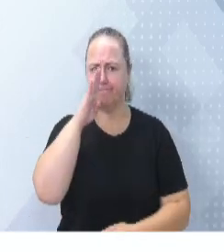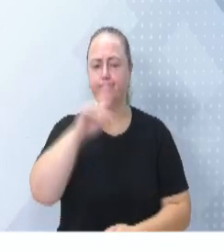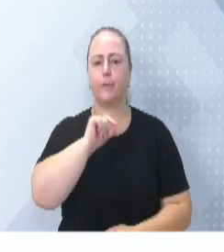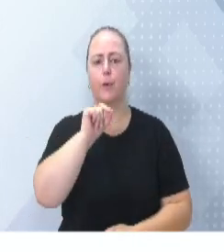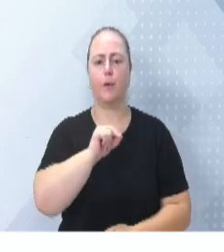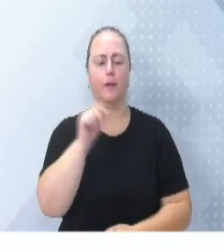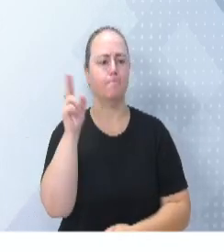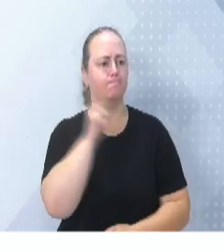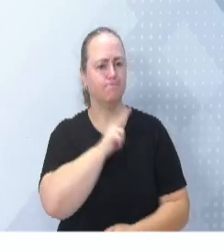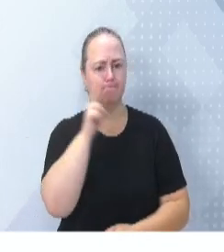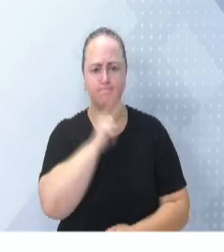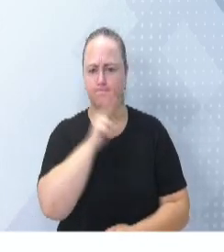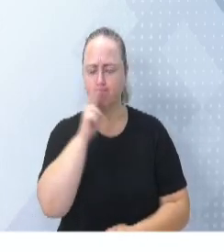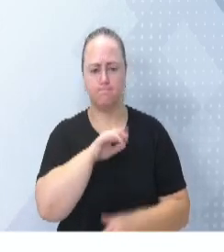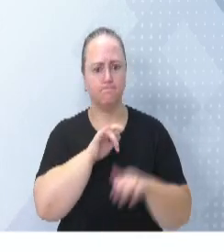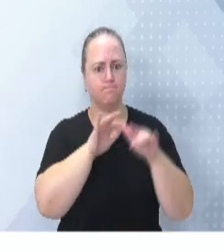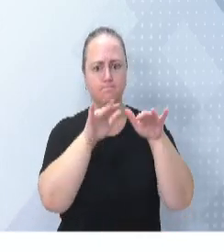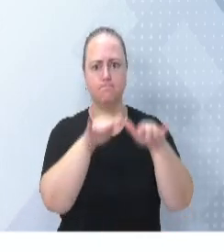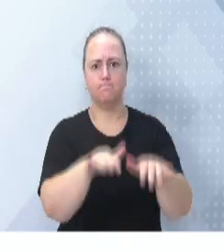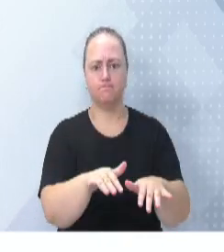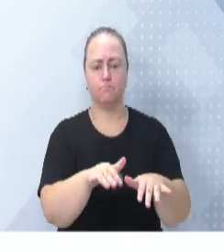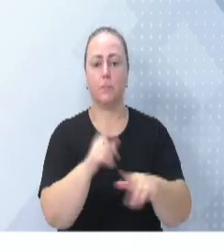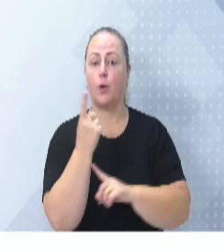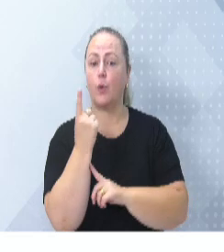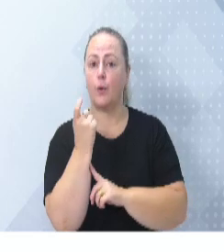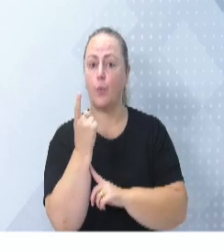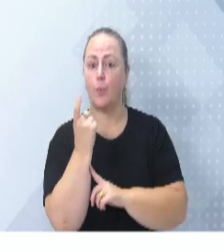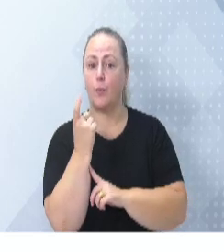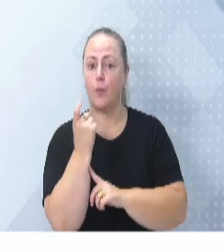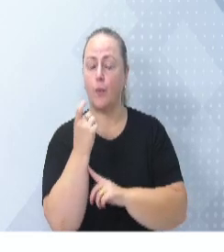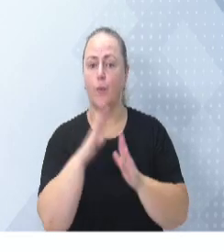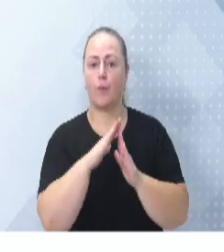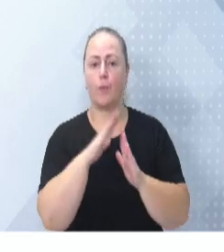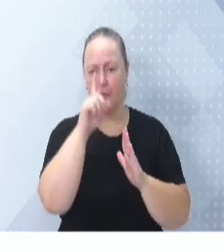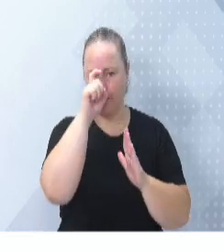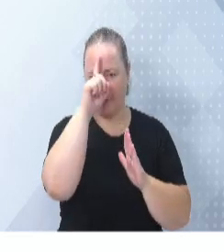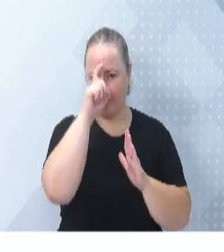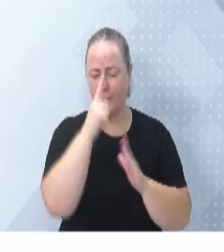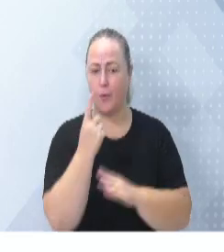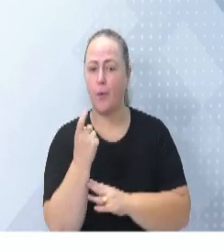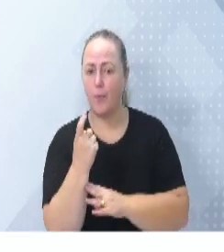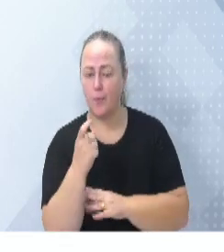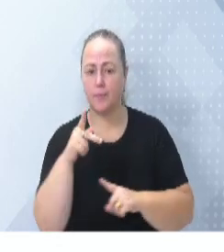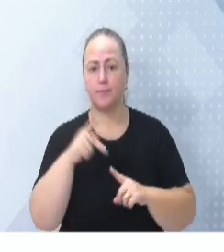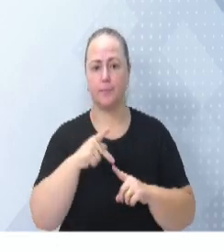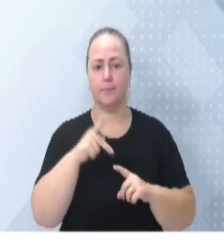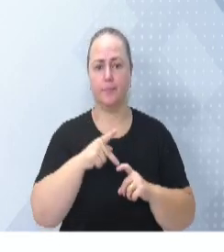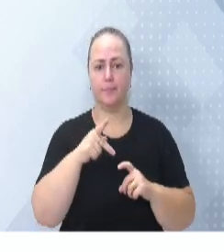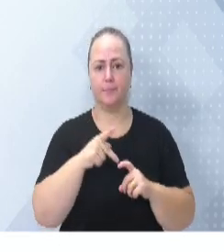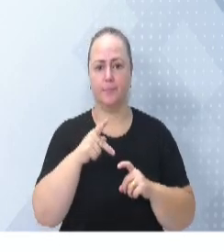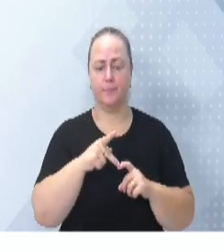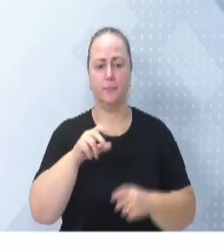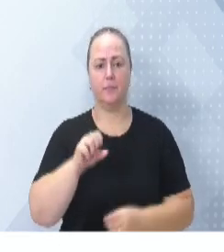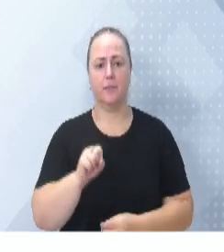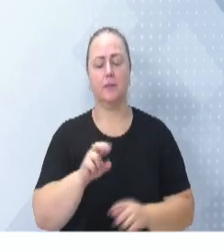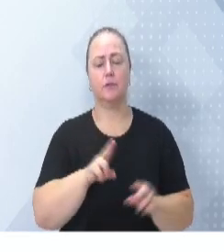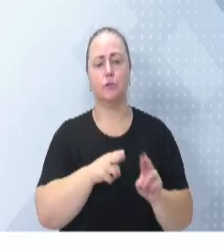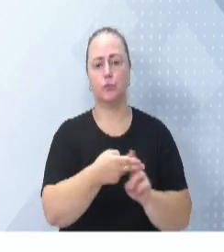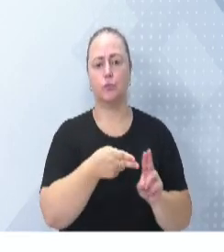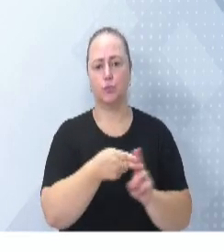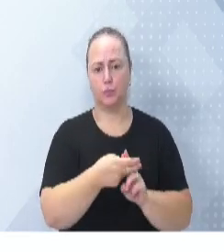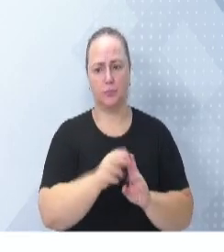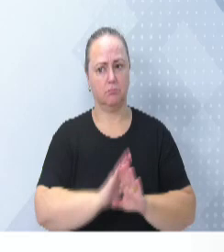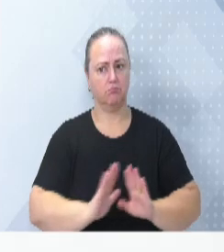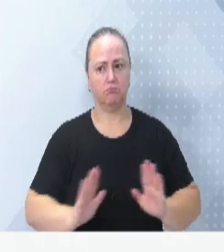de urgência e emergência. Somos o único hospital que atende pediatria pelo Sistema Único de Saúde em toda a